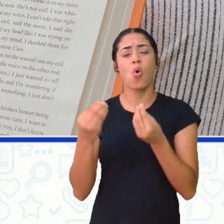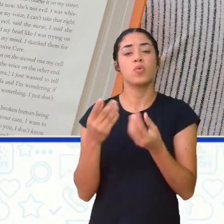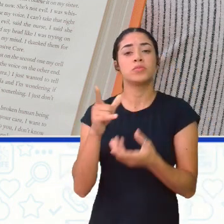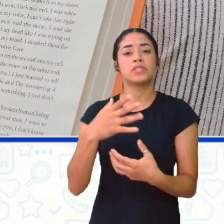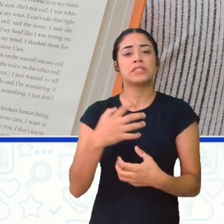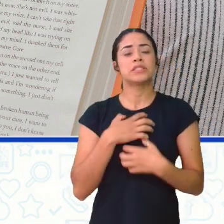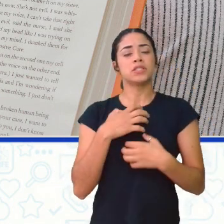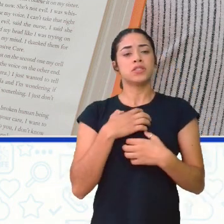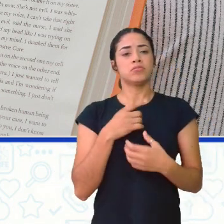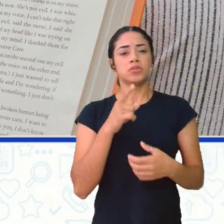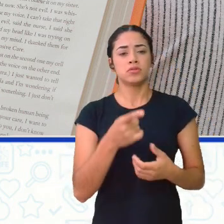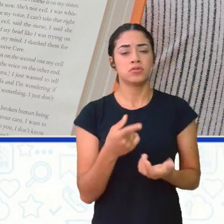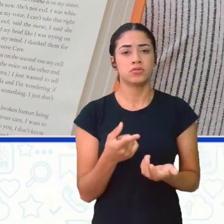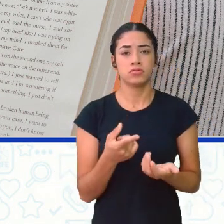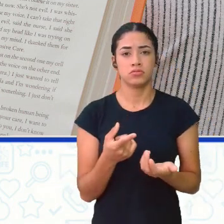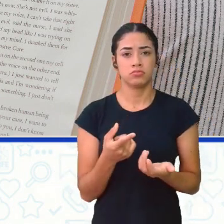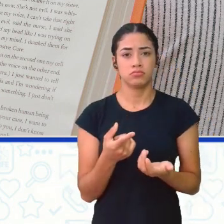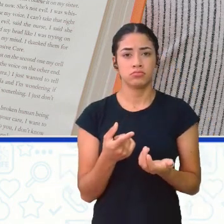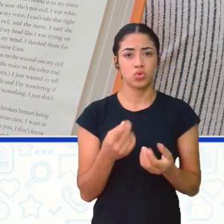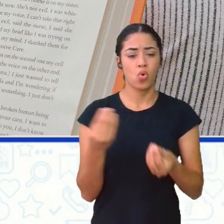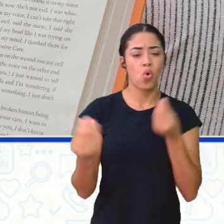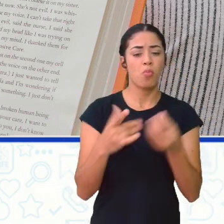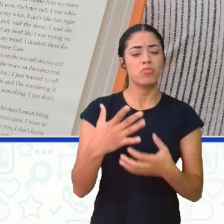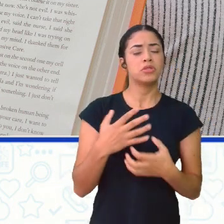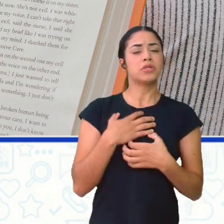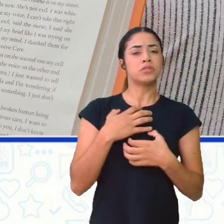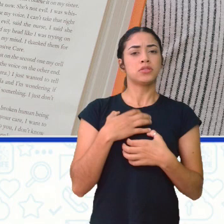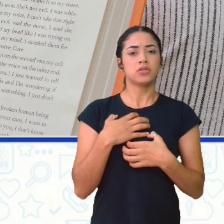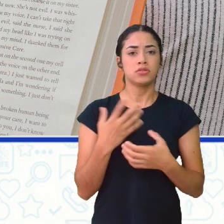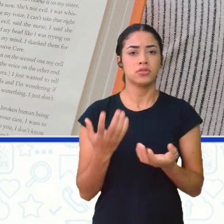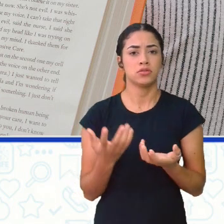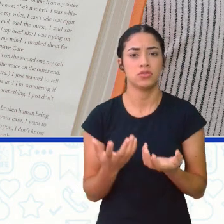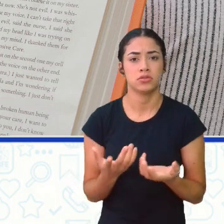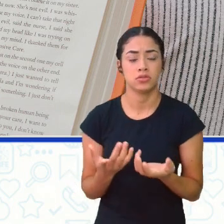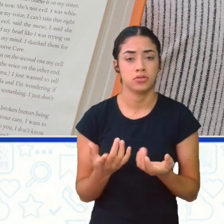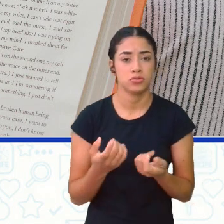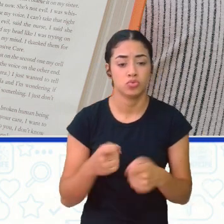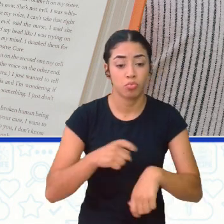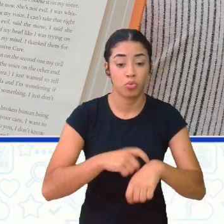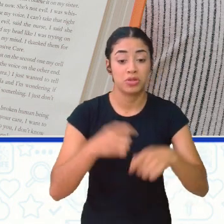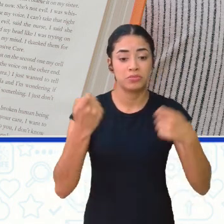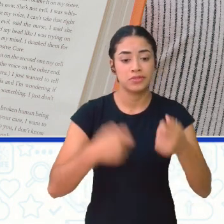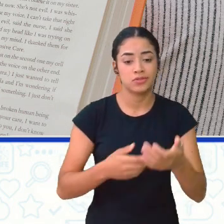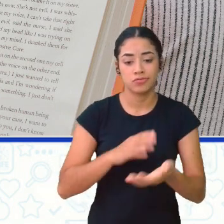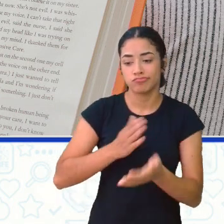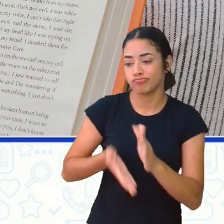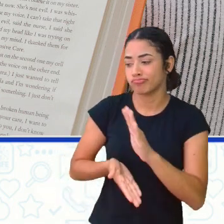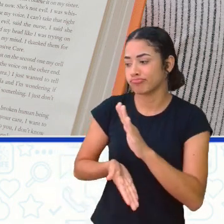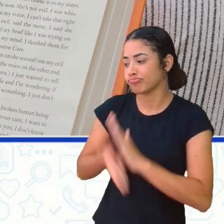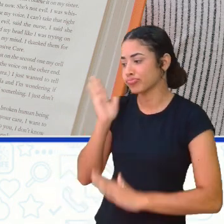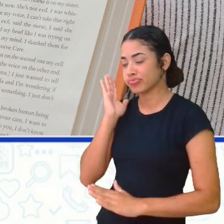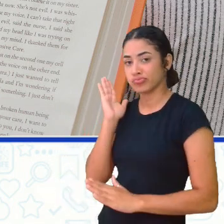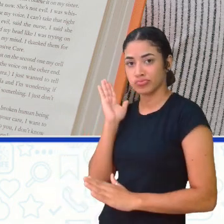primeiro grupo Que era o grupo de aves Como ele se sentiu Ao precisar Partir do grupo de aves E se instaurar No grupo de